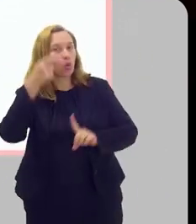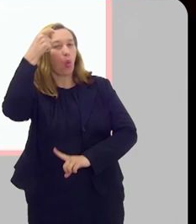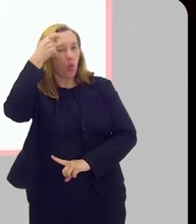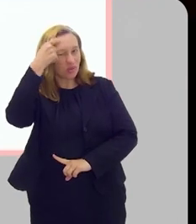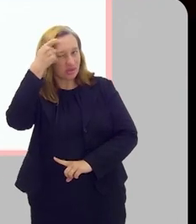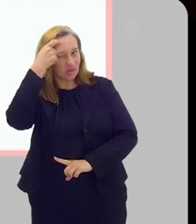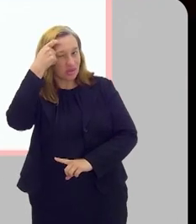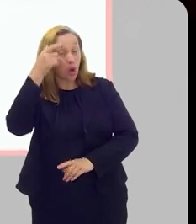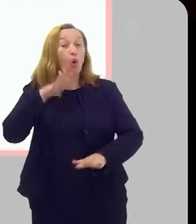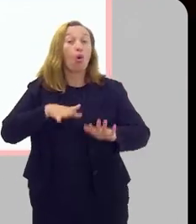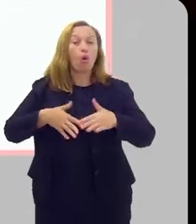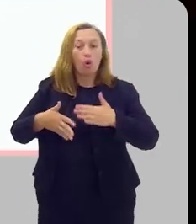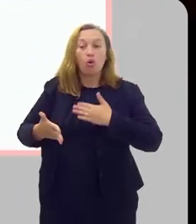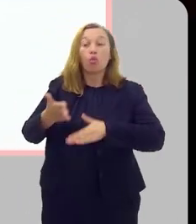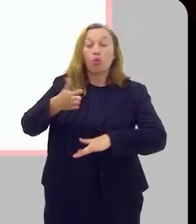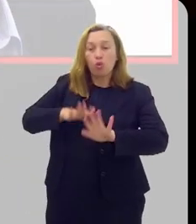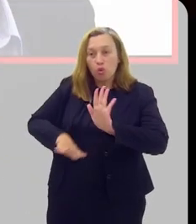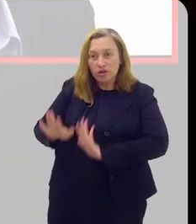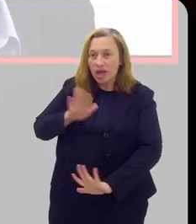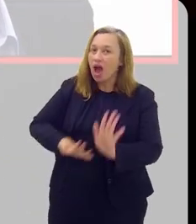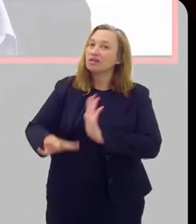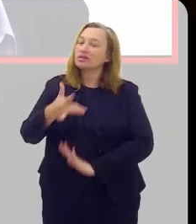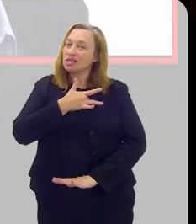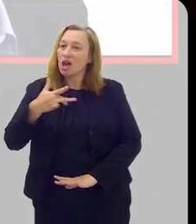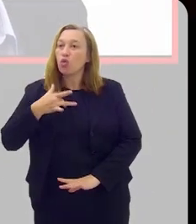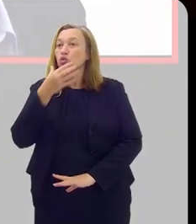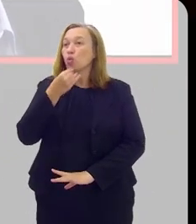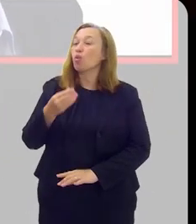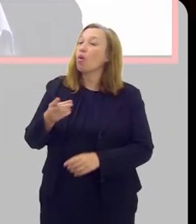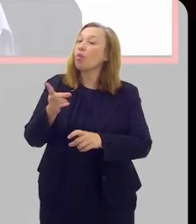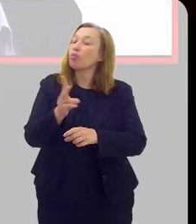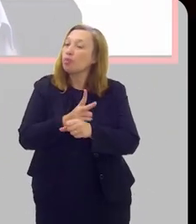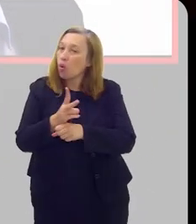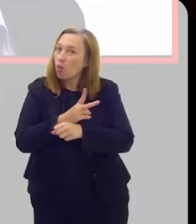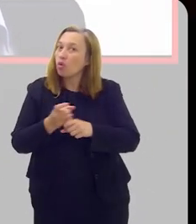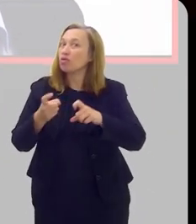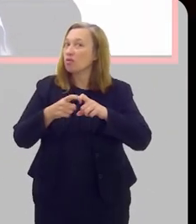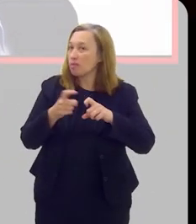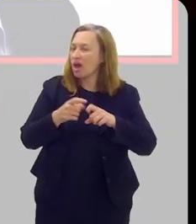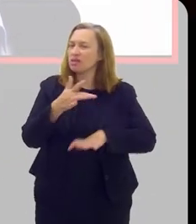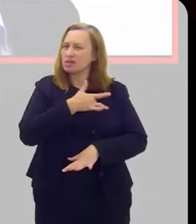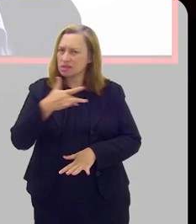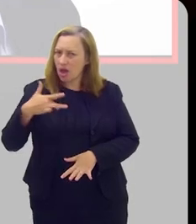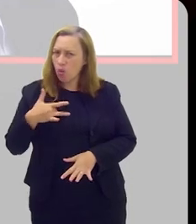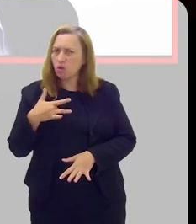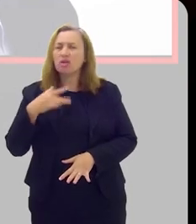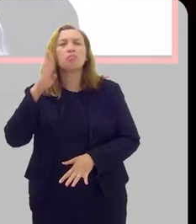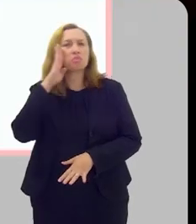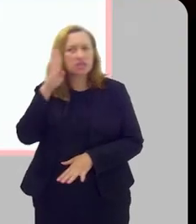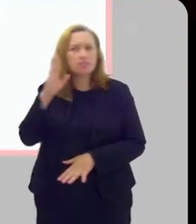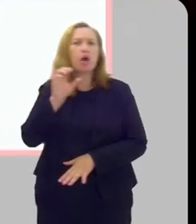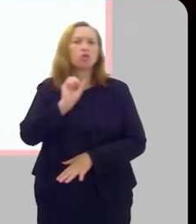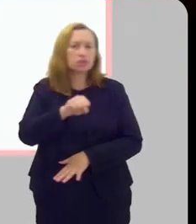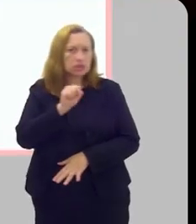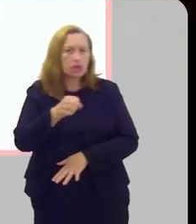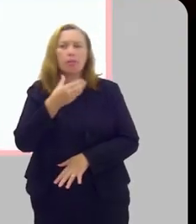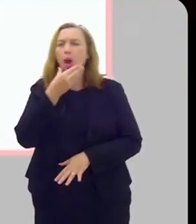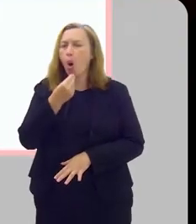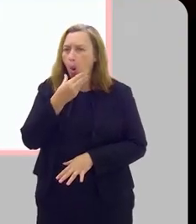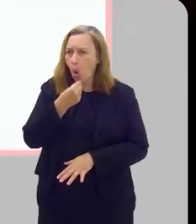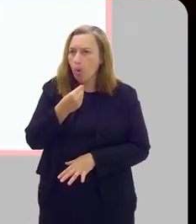mês de conscientização para o cuidado da saúde do homem, então procure um médico, saúde é coisa do homem, sim,